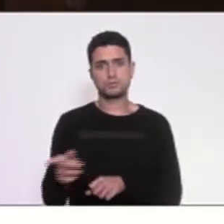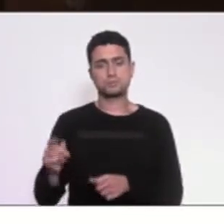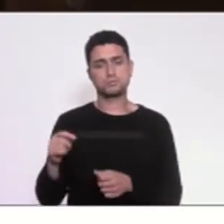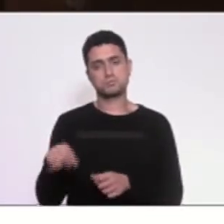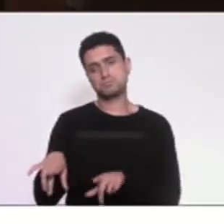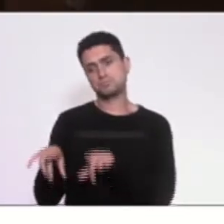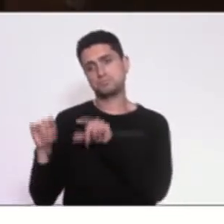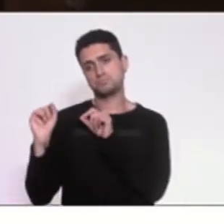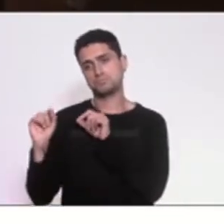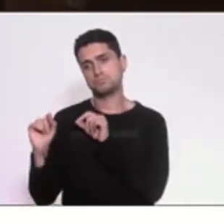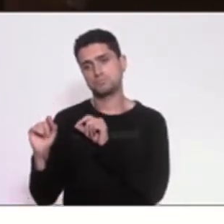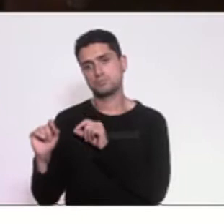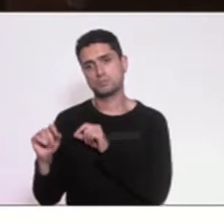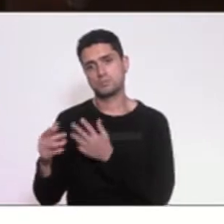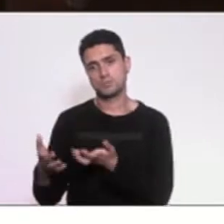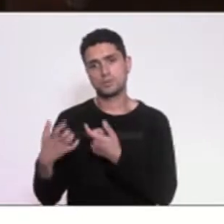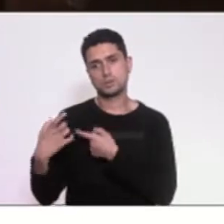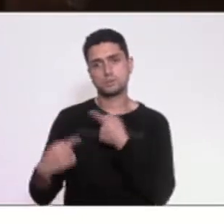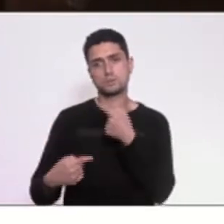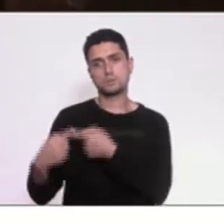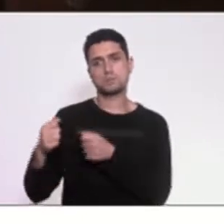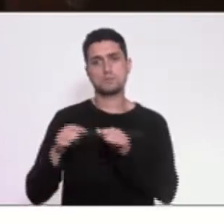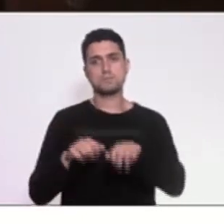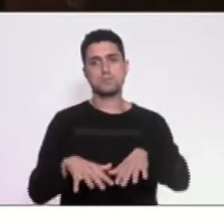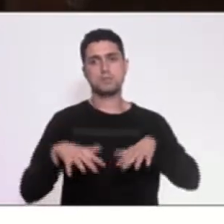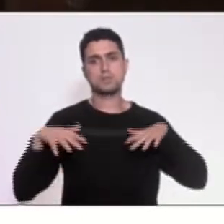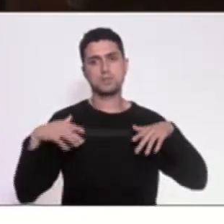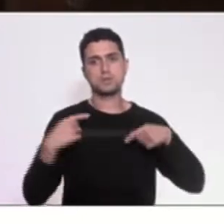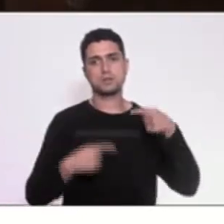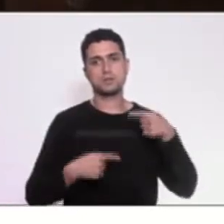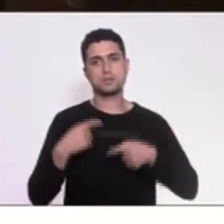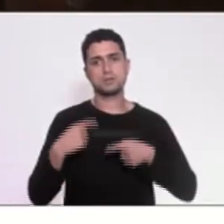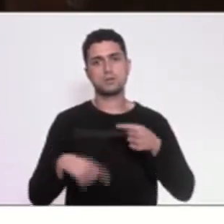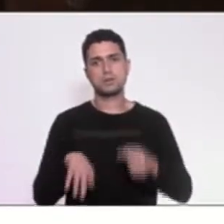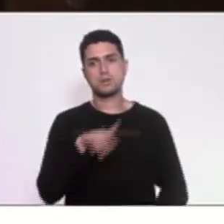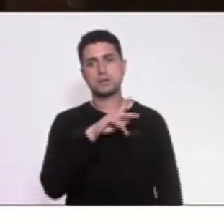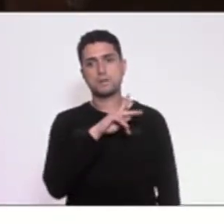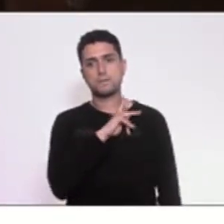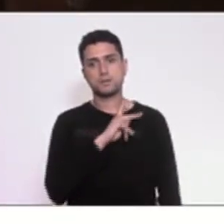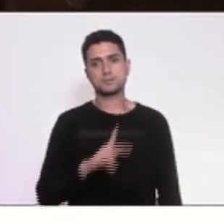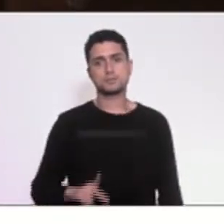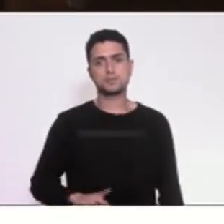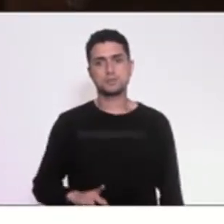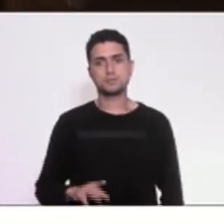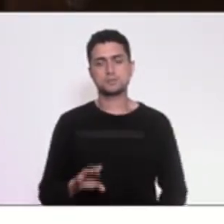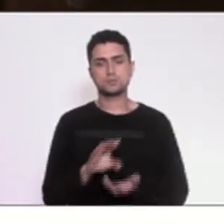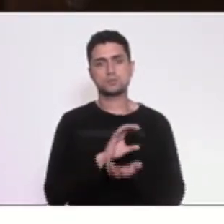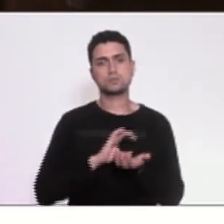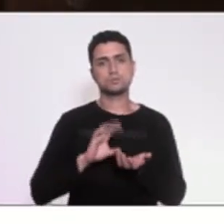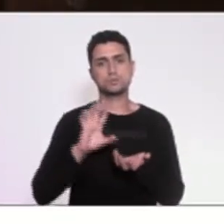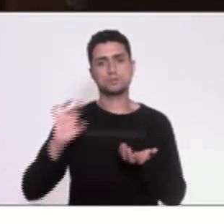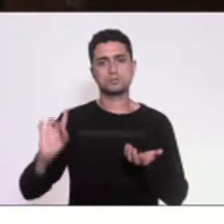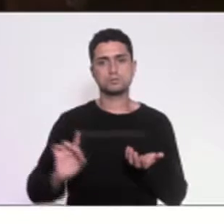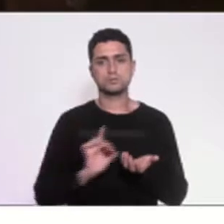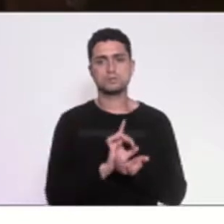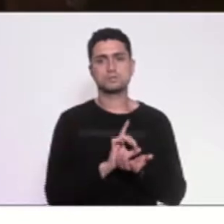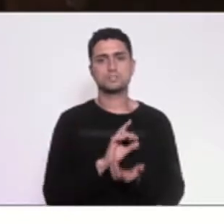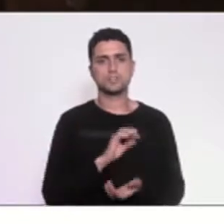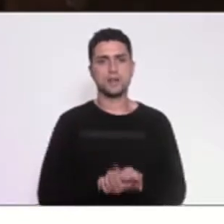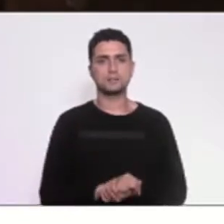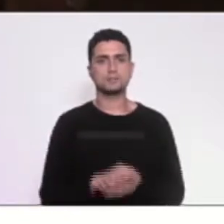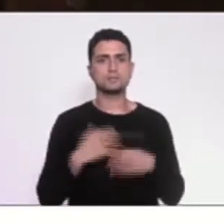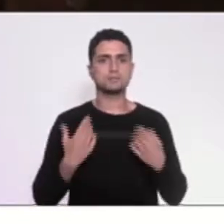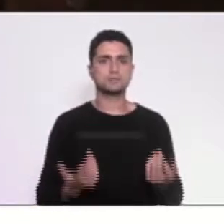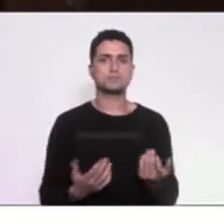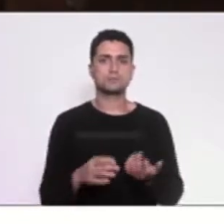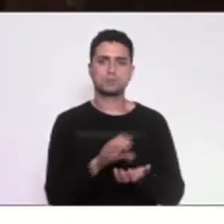ver com isso, decidiu disputar em plenário a presidência do Conselho Construtivo, porque quando o Conselho Construtivo foi instalado, duas